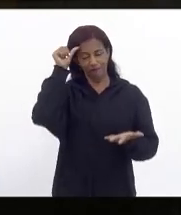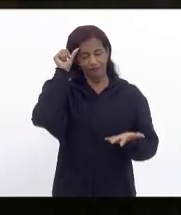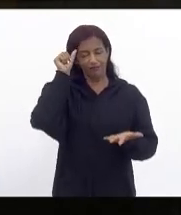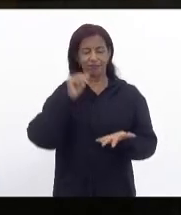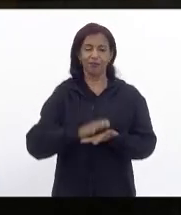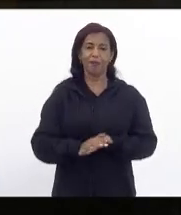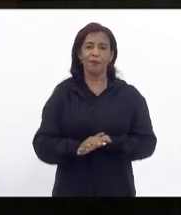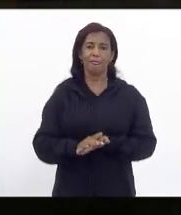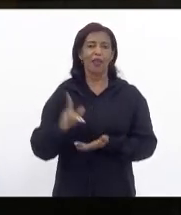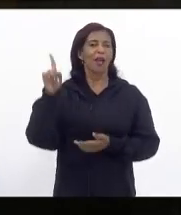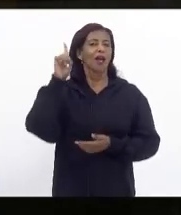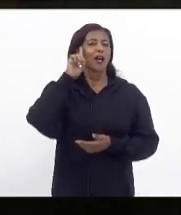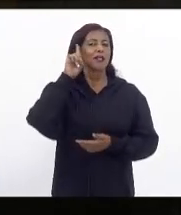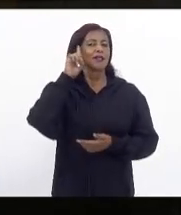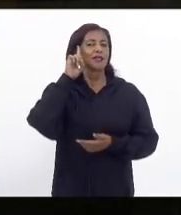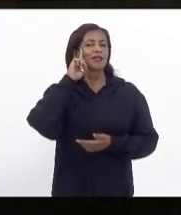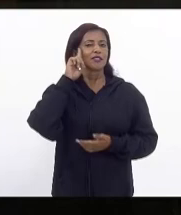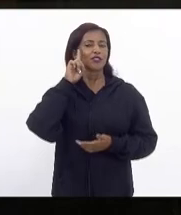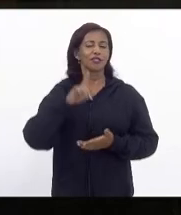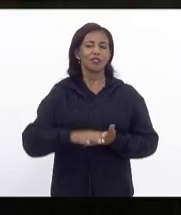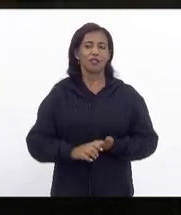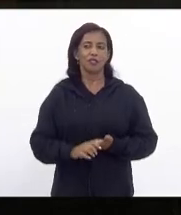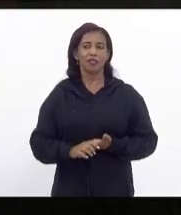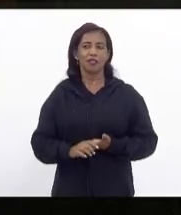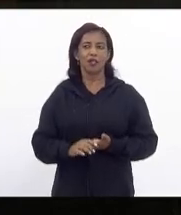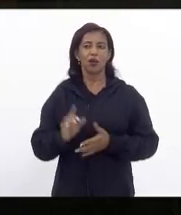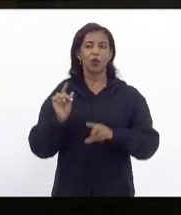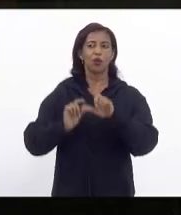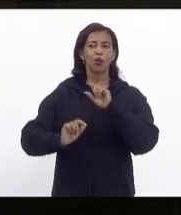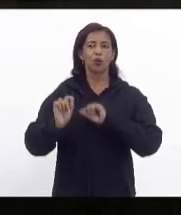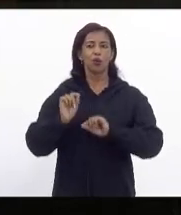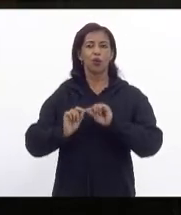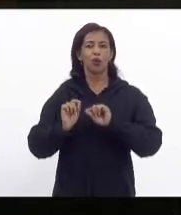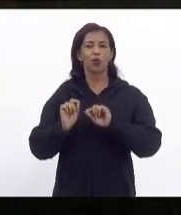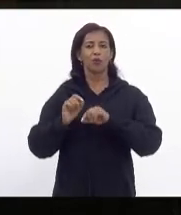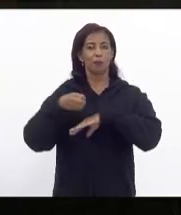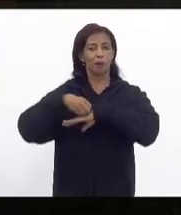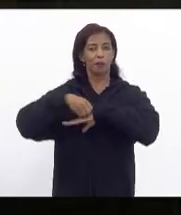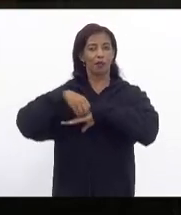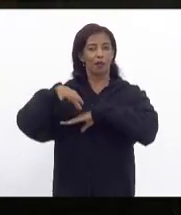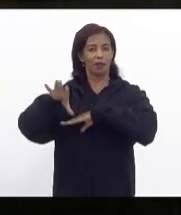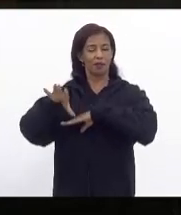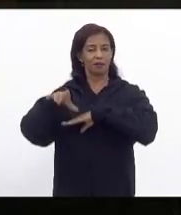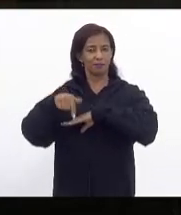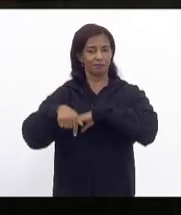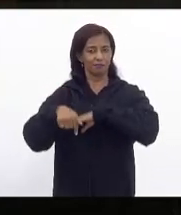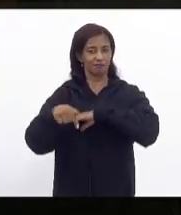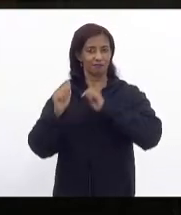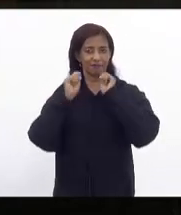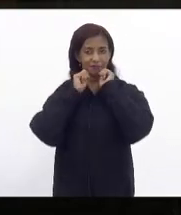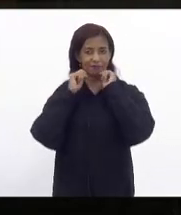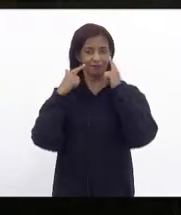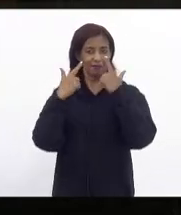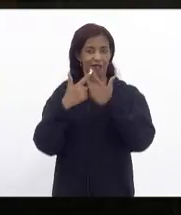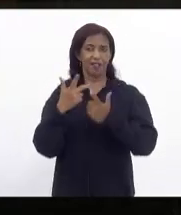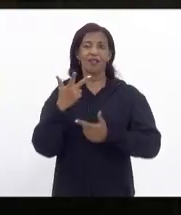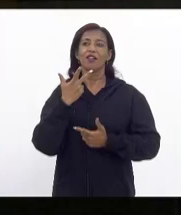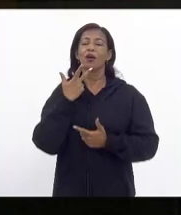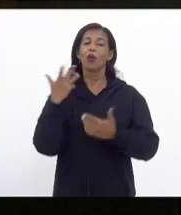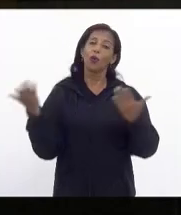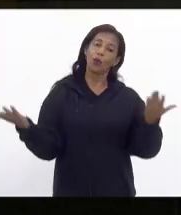a cada dia o que fez ao mandar enviar esta matéria para esta casa é dizer